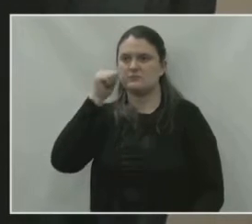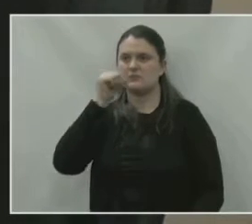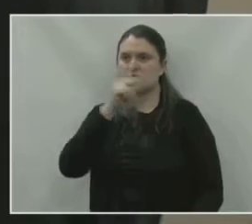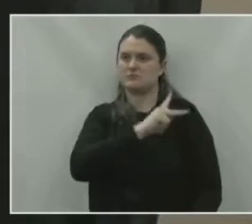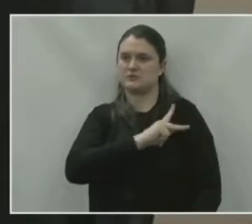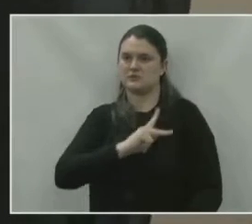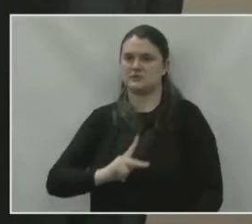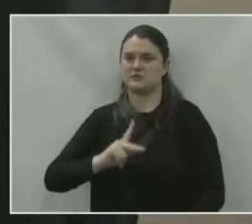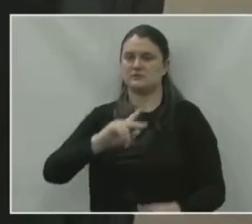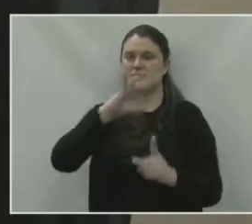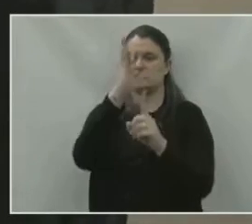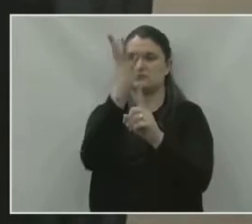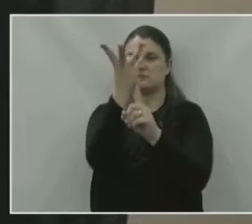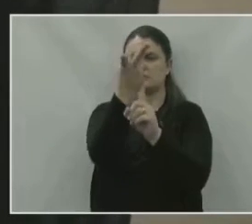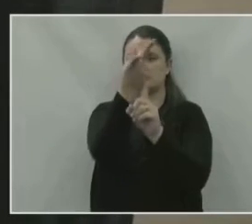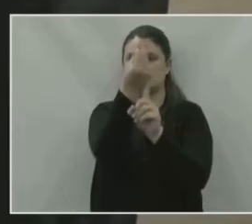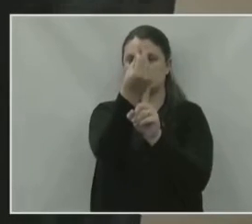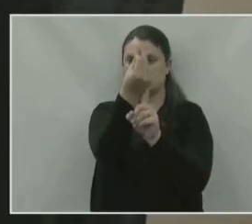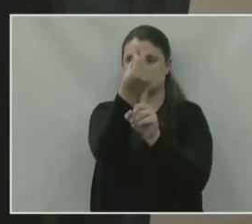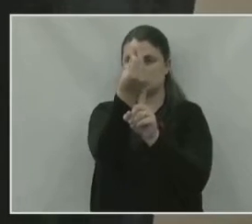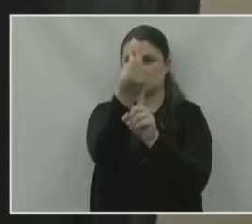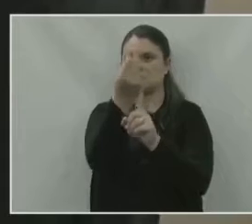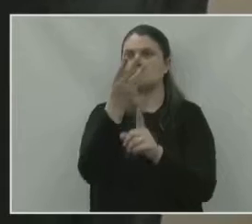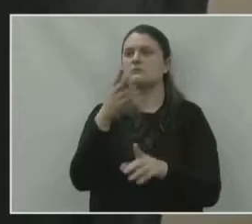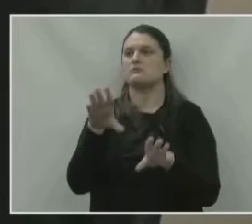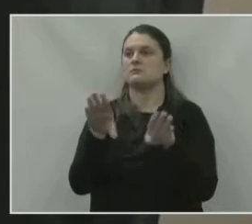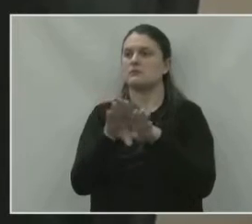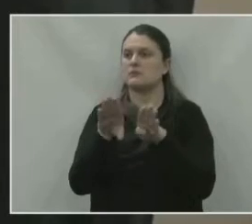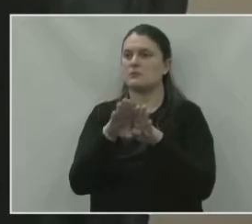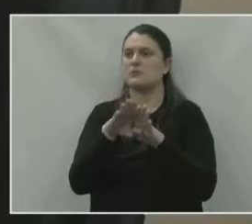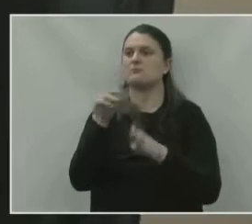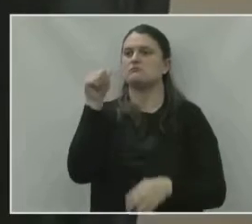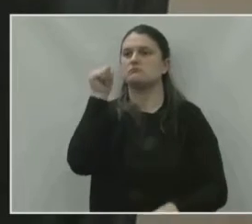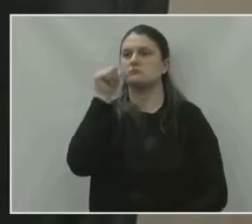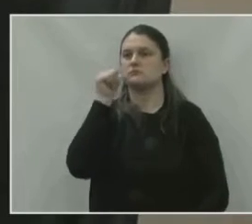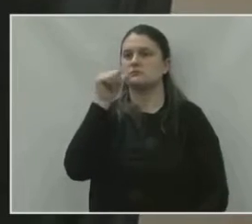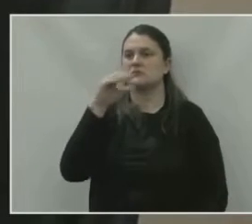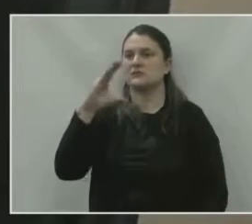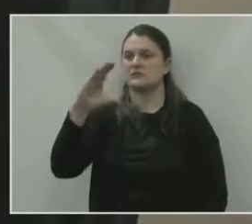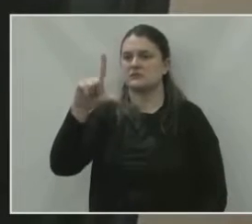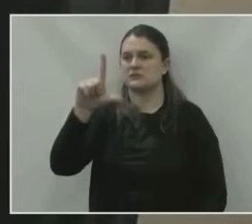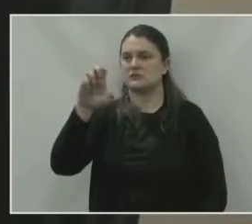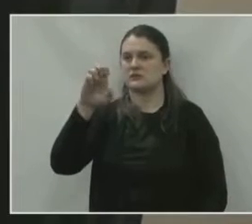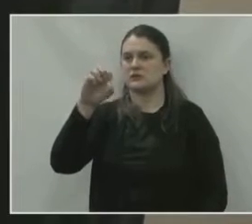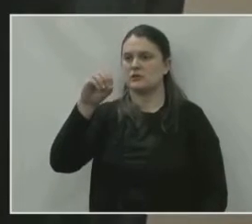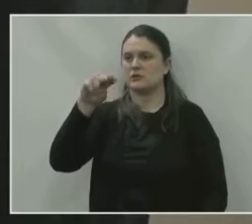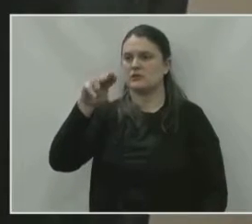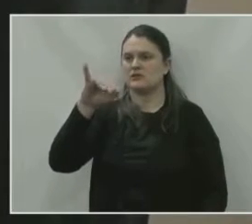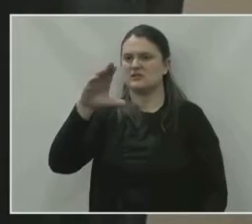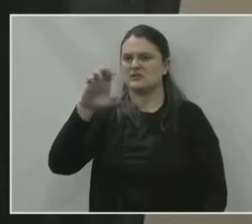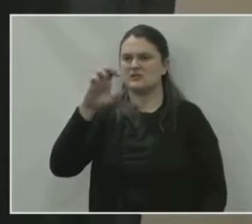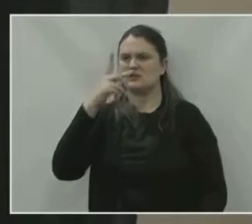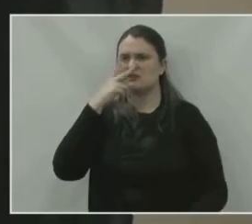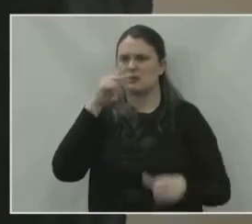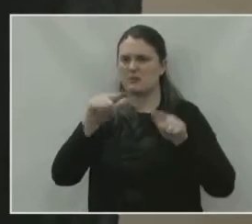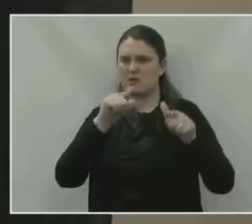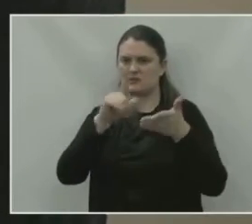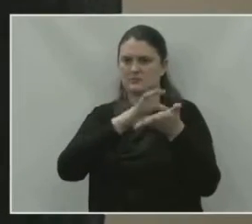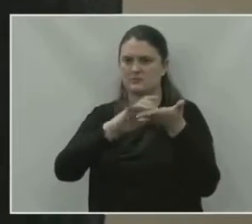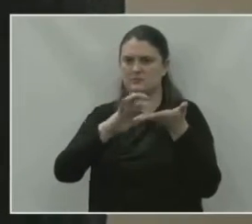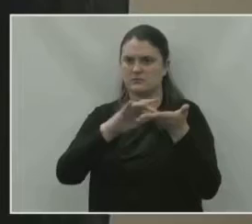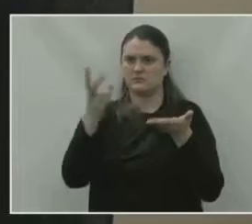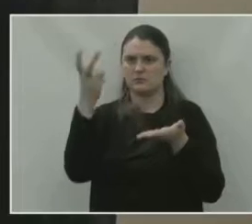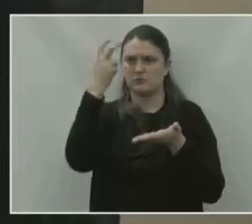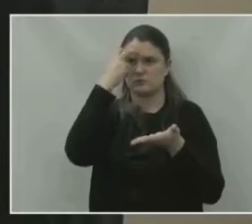Associação de Artistas Plásticos, Cleonice lá, fazendo esse trabalho na cultura, muito importante. É importante falar também, porque tenho